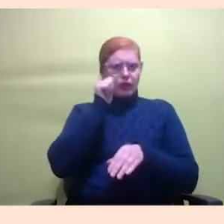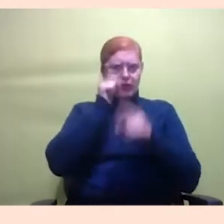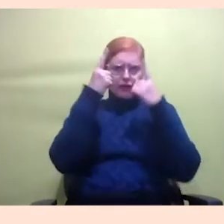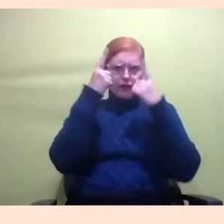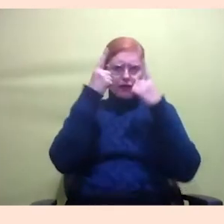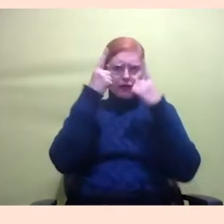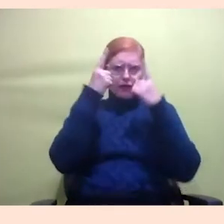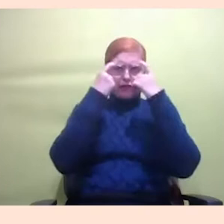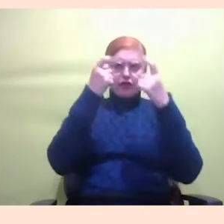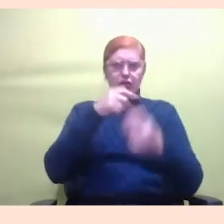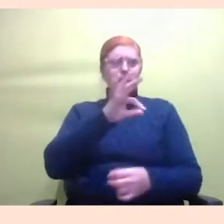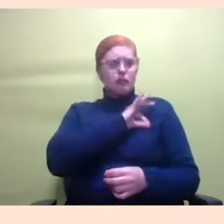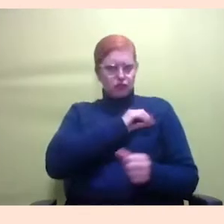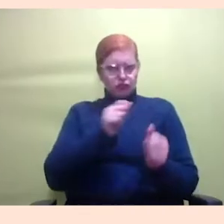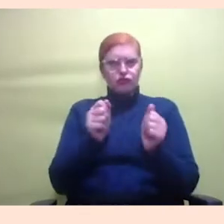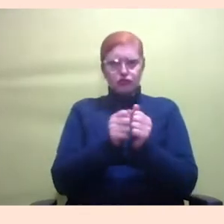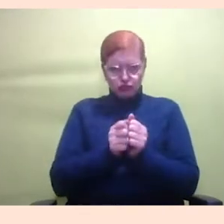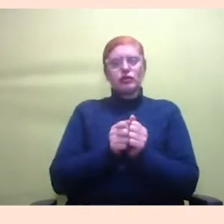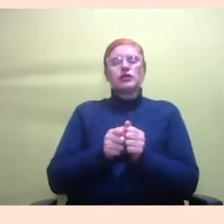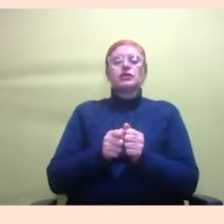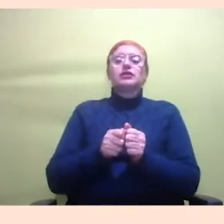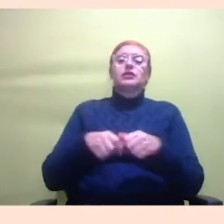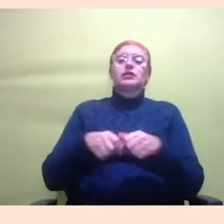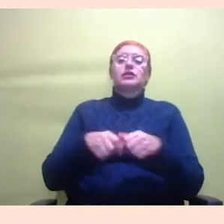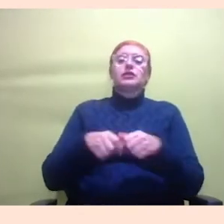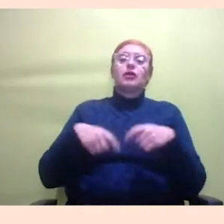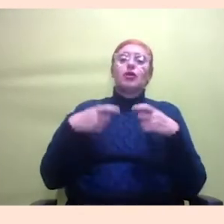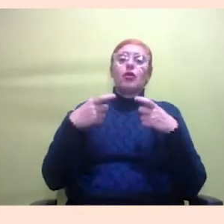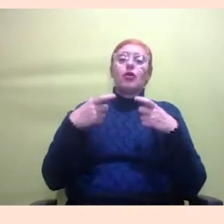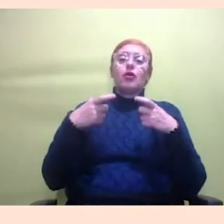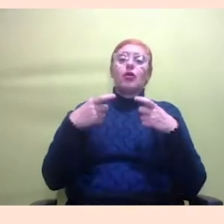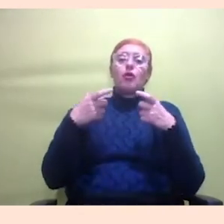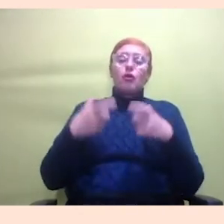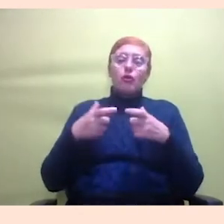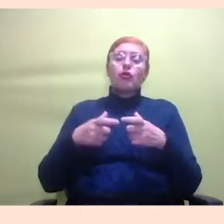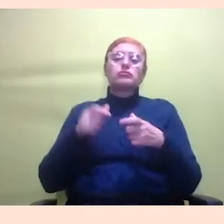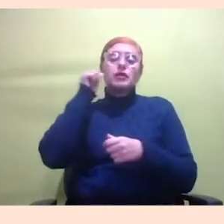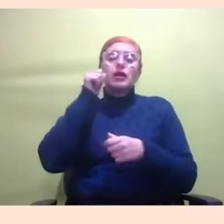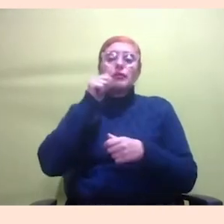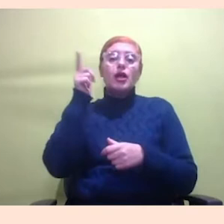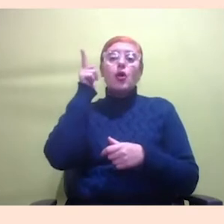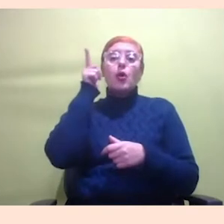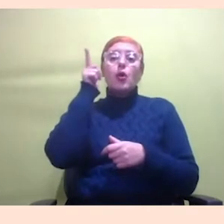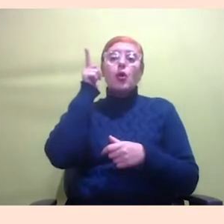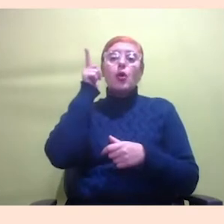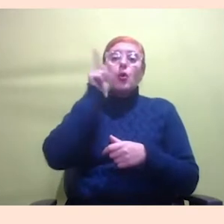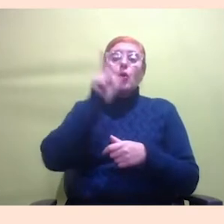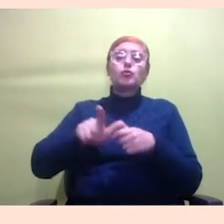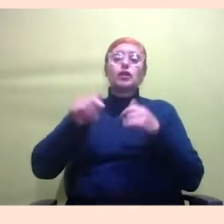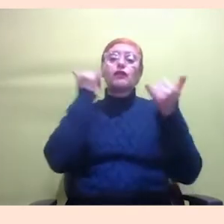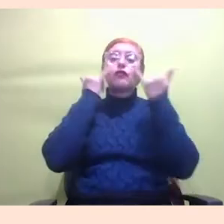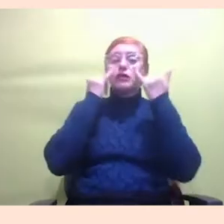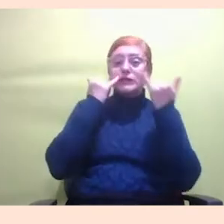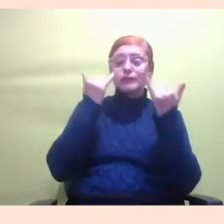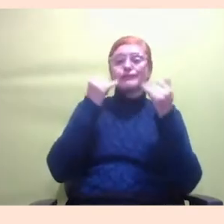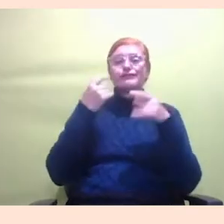.br, onde as mulheres também podem acessar informações. E aí quando a gente nasce, é muito louco, porque a gente nasceu com um propósito que foi